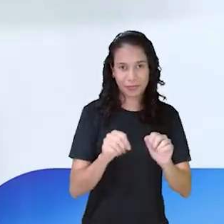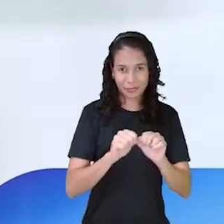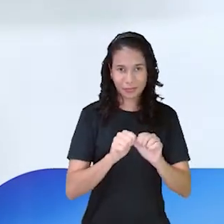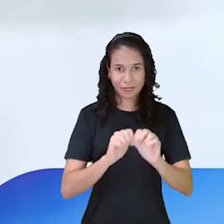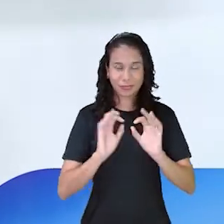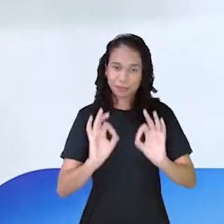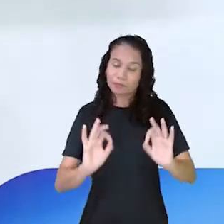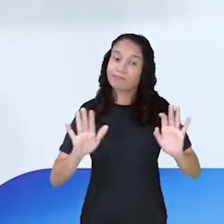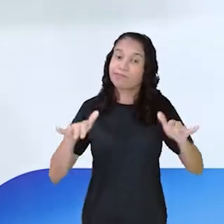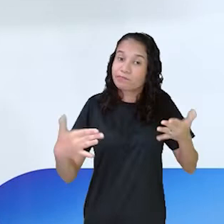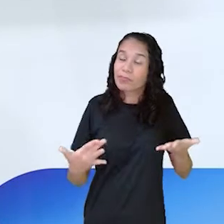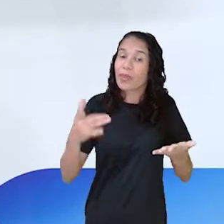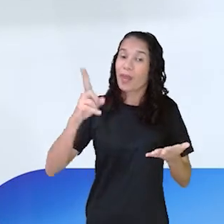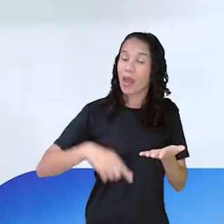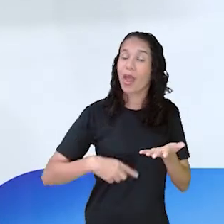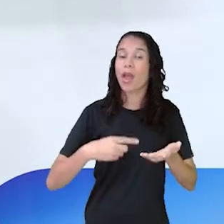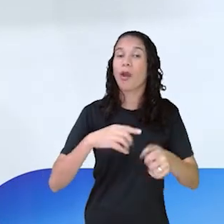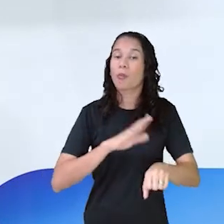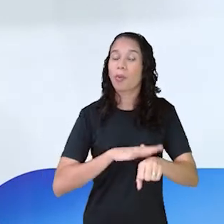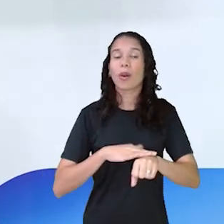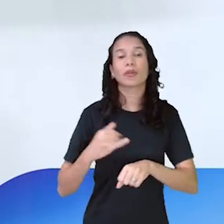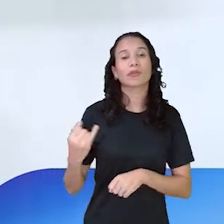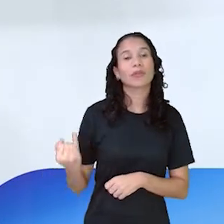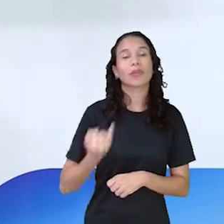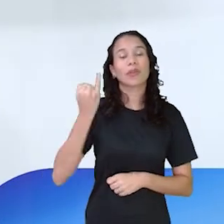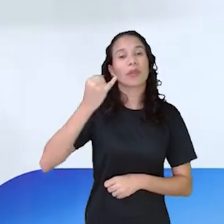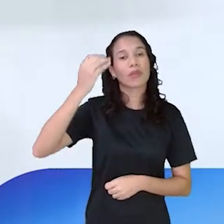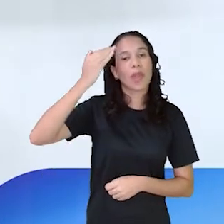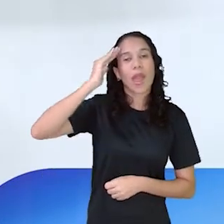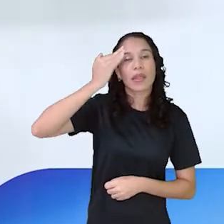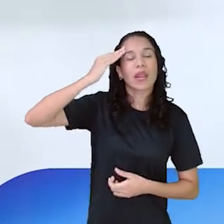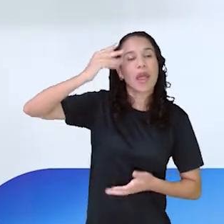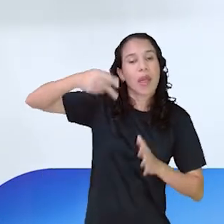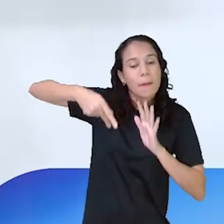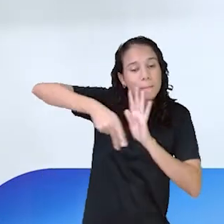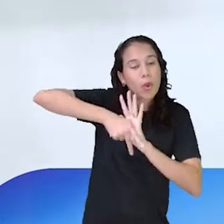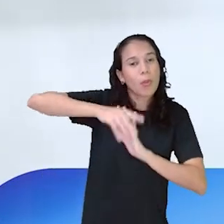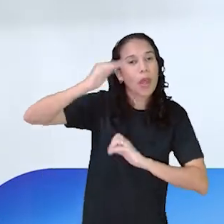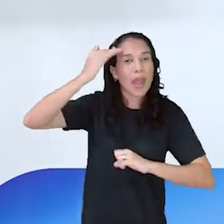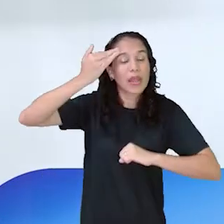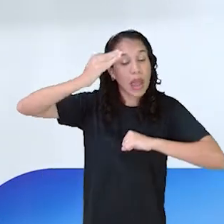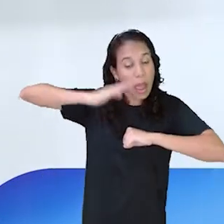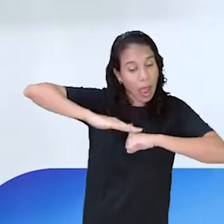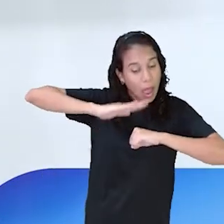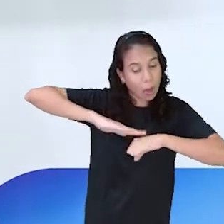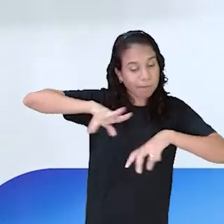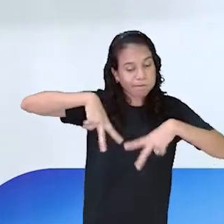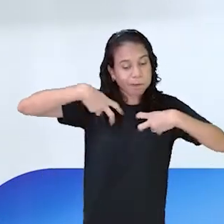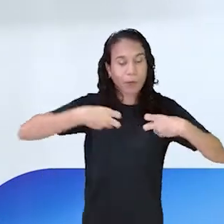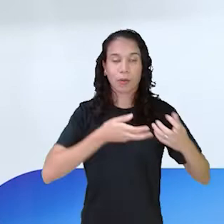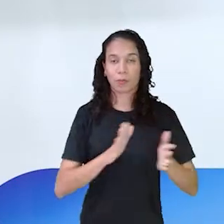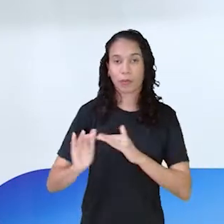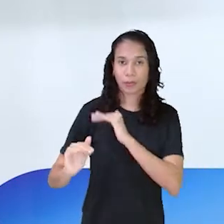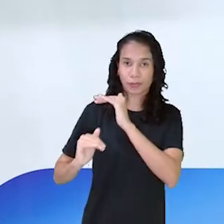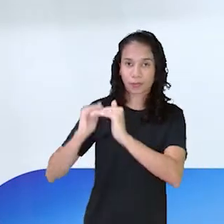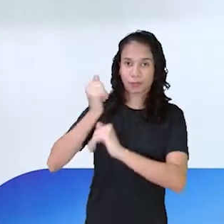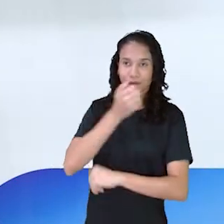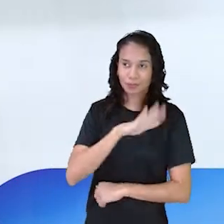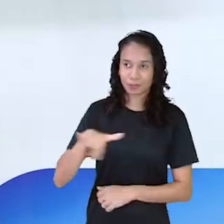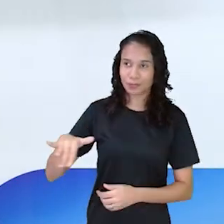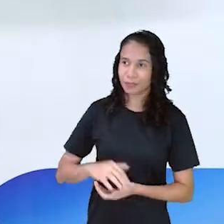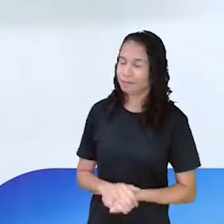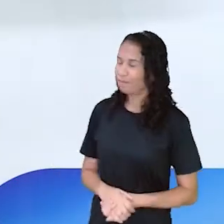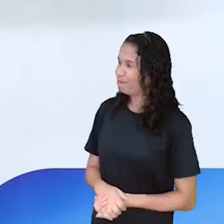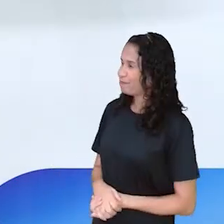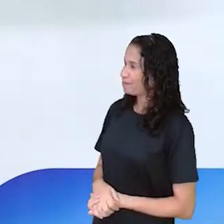fazer. Então, esse estado de percepção de autoconsciência é algo muito importante no processo de desenvolvimento das crianças.